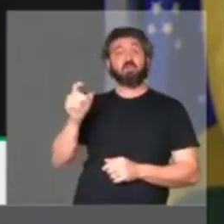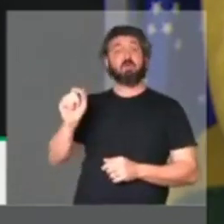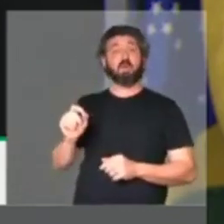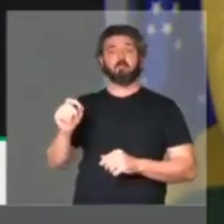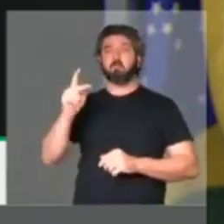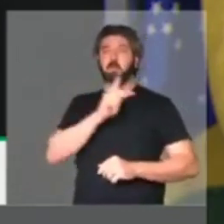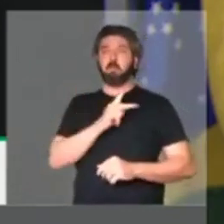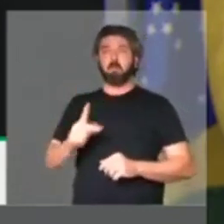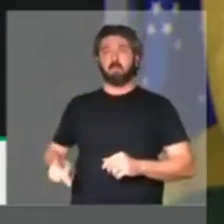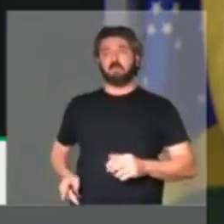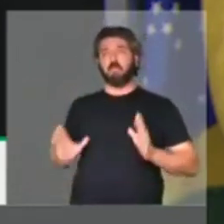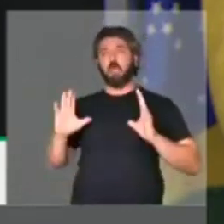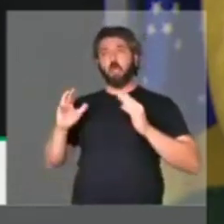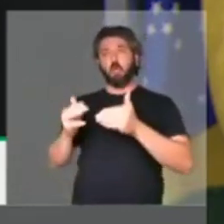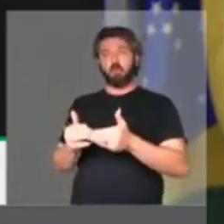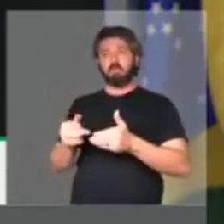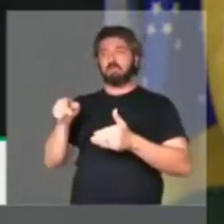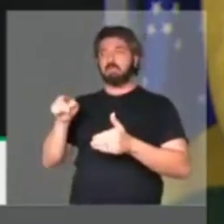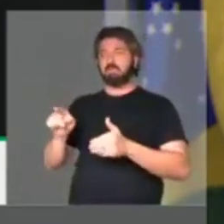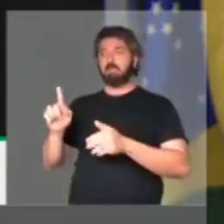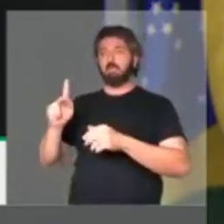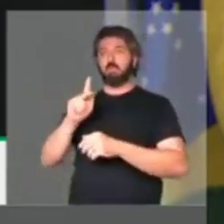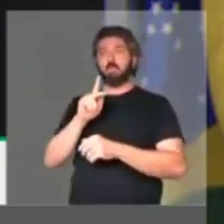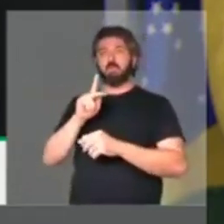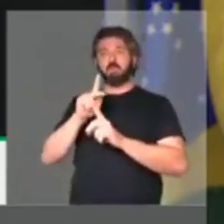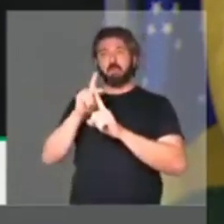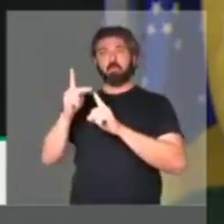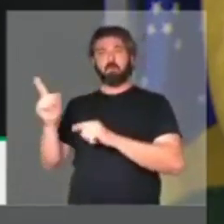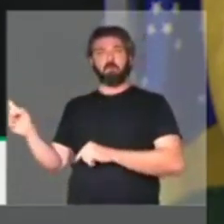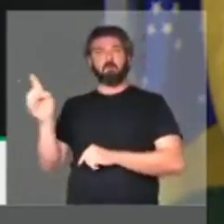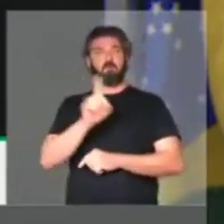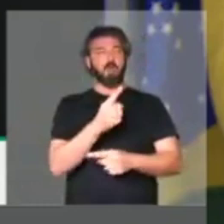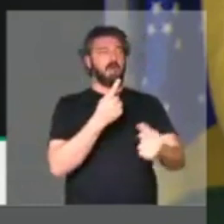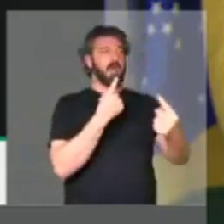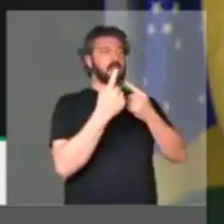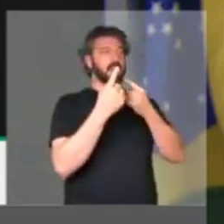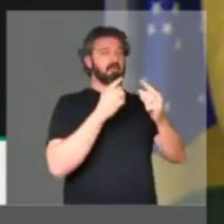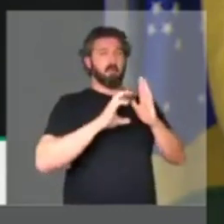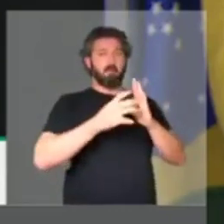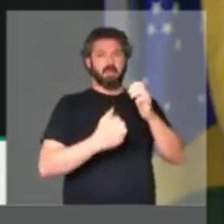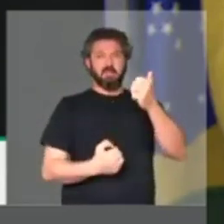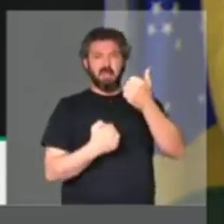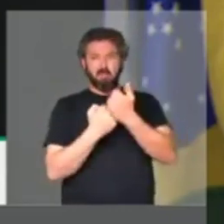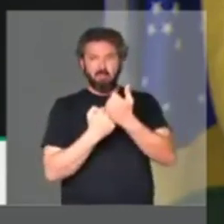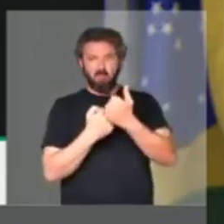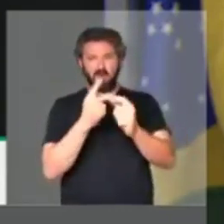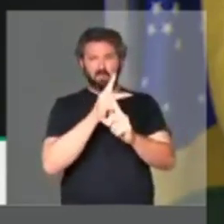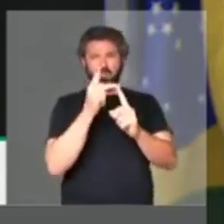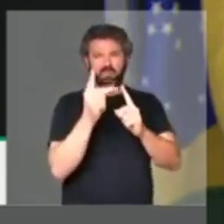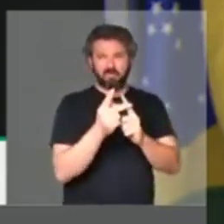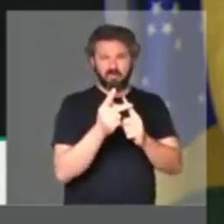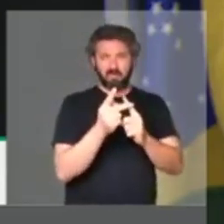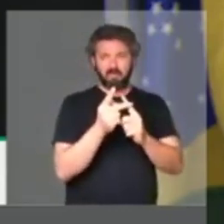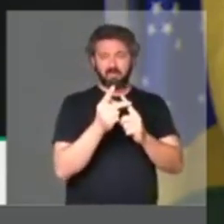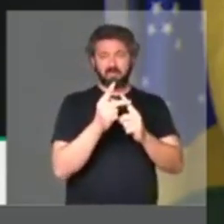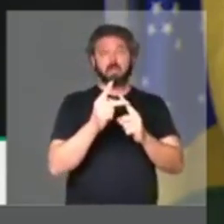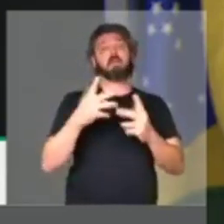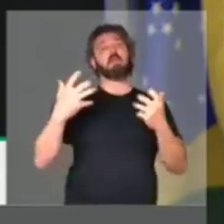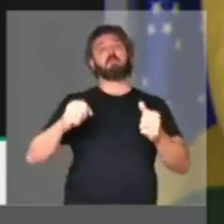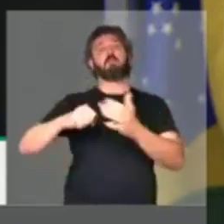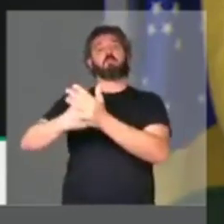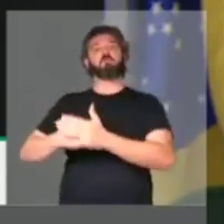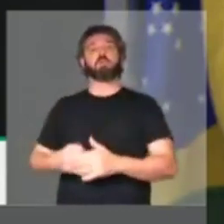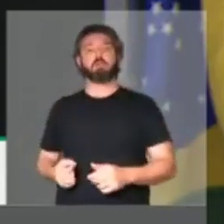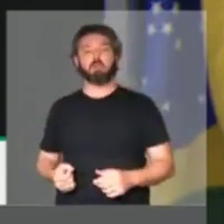o presidente da Comissão Especial da Previdência foi a uma coletiva de imprensa, de partidos que apoiam a reforma previdenciária. Logo, vamos